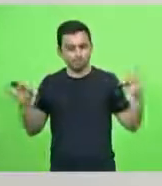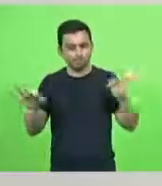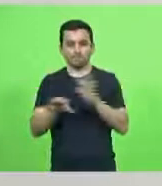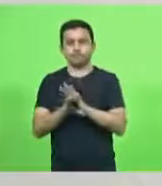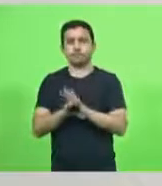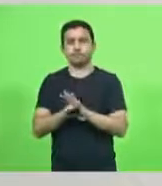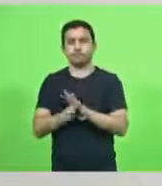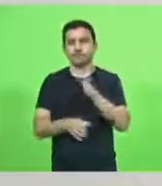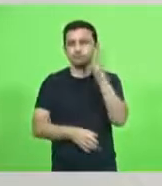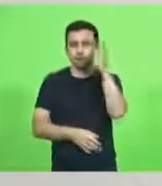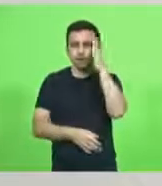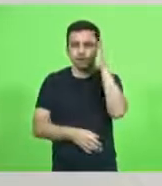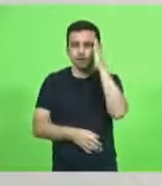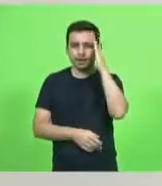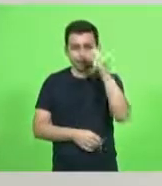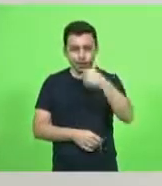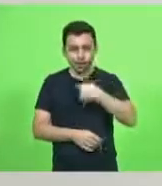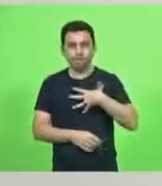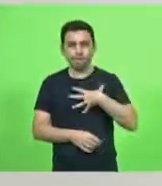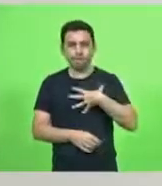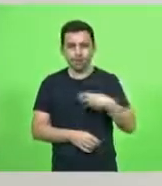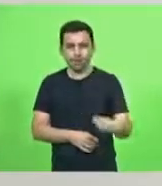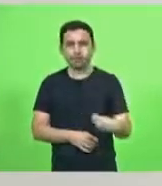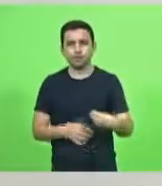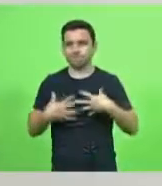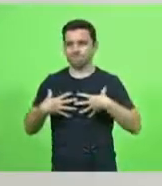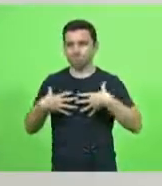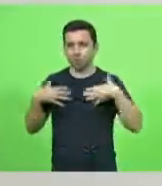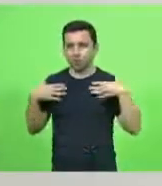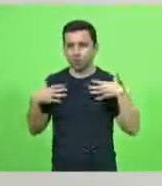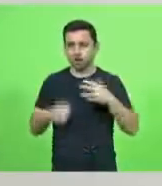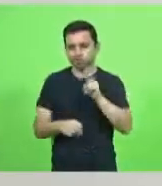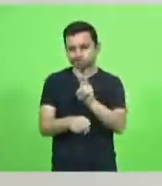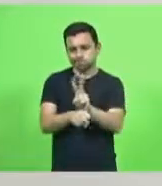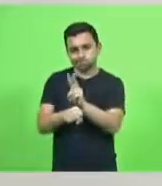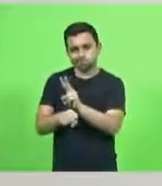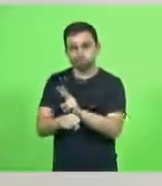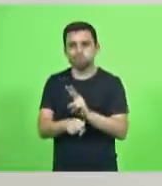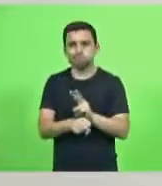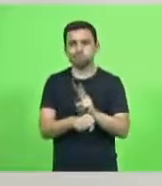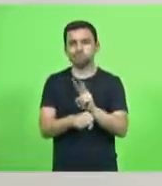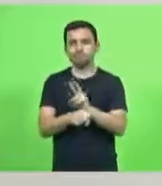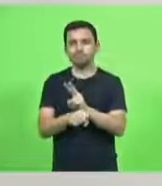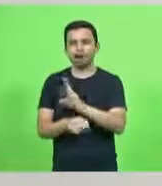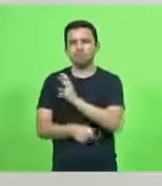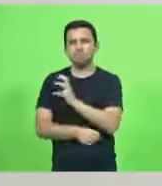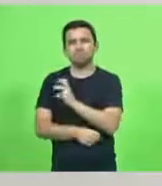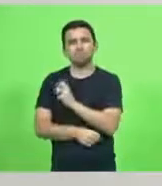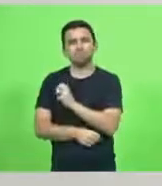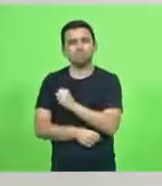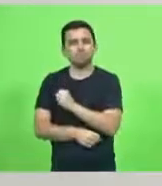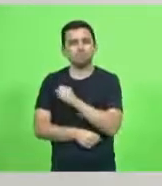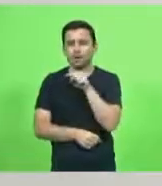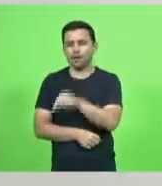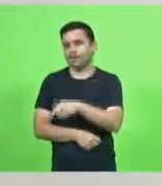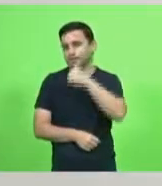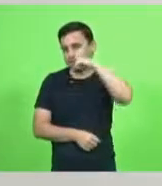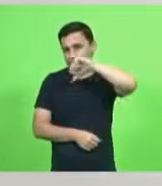saber que eu como filho honrei cuidei e amei minha mãe